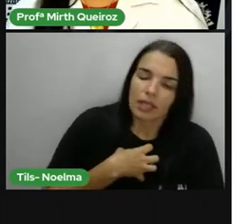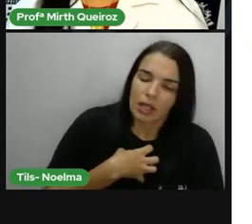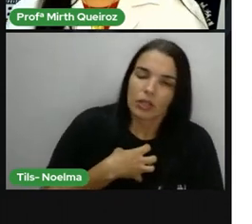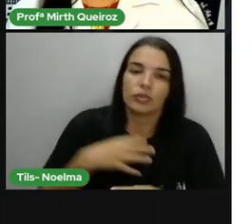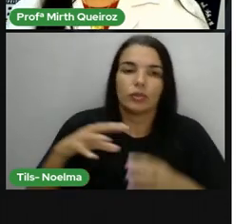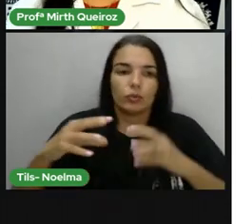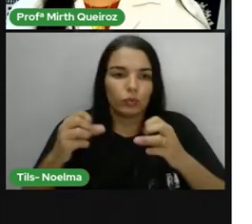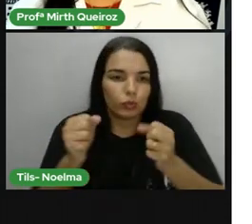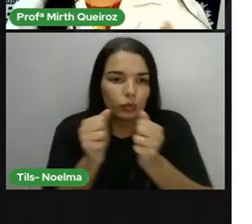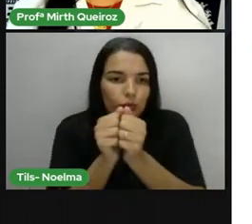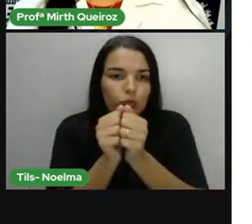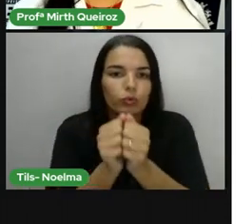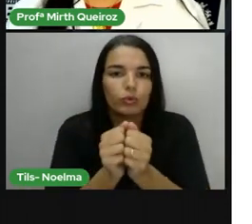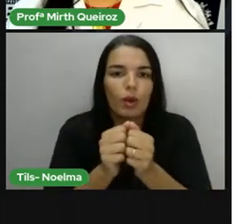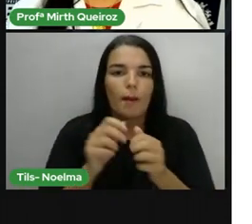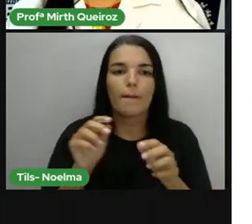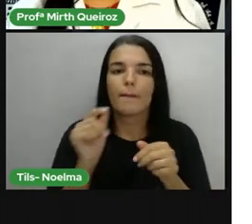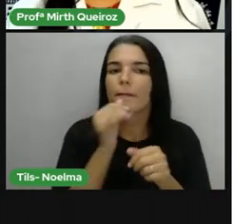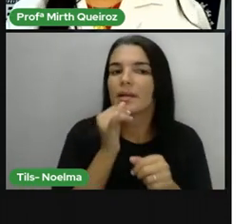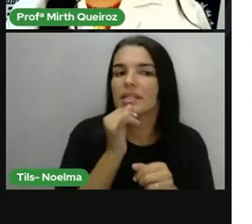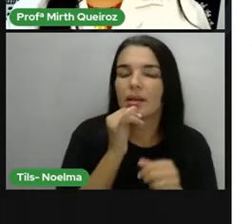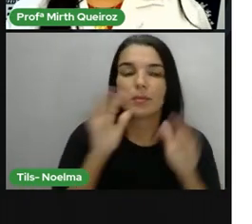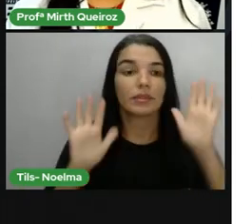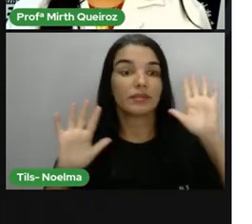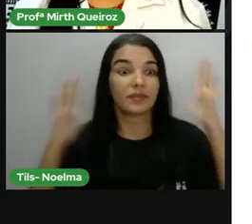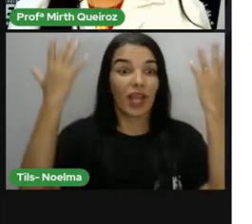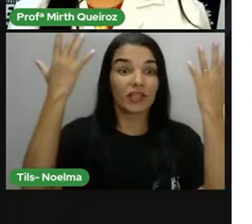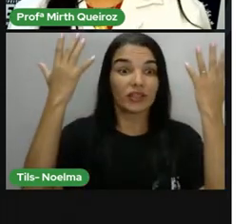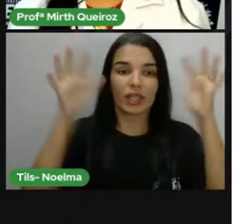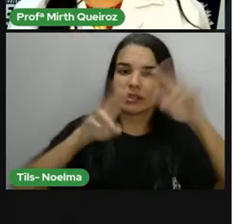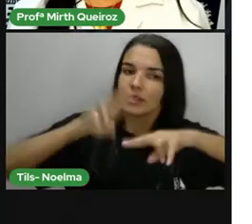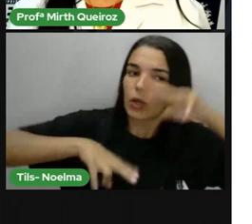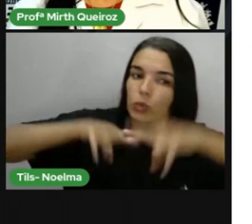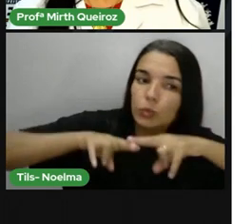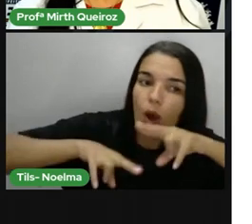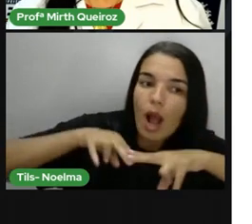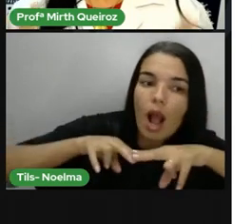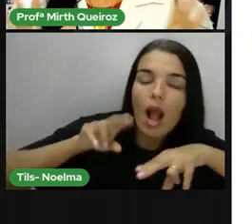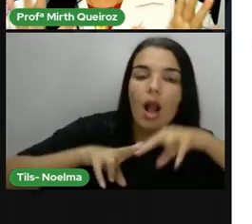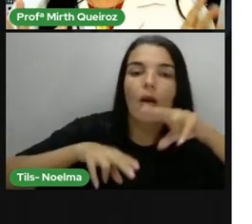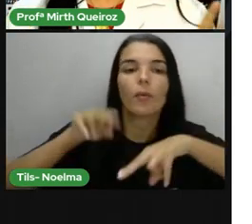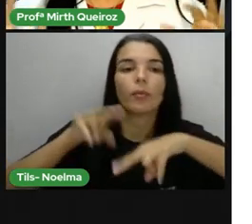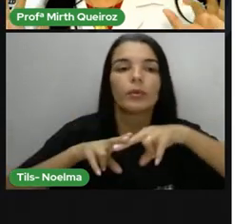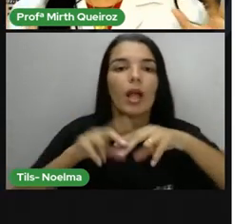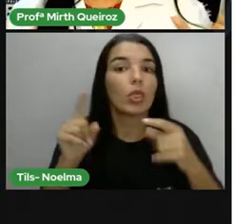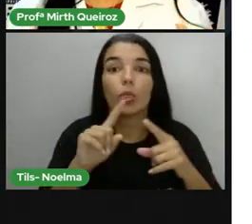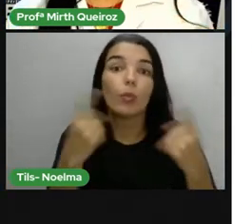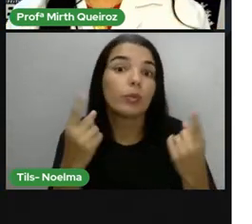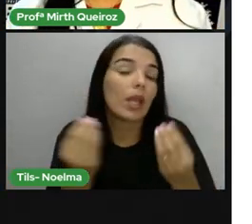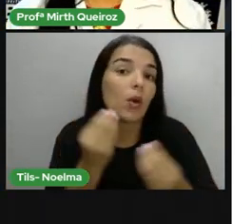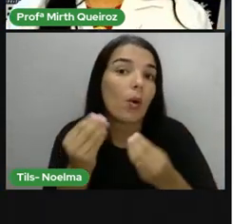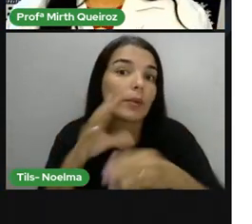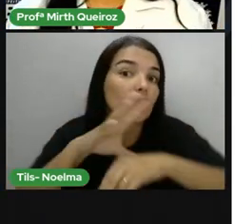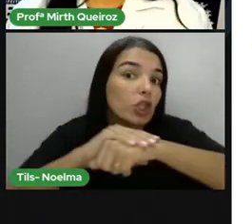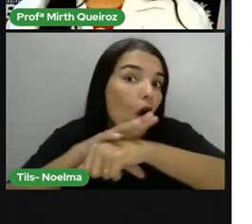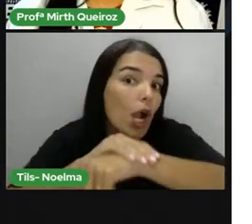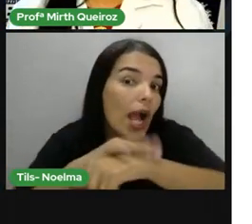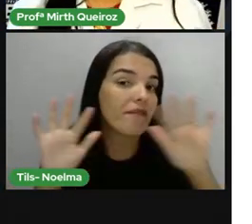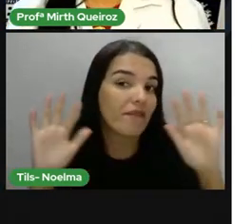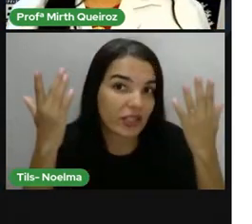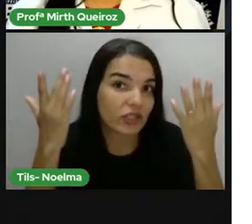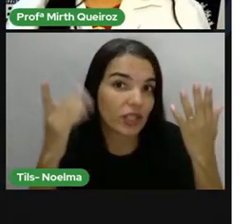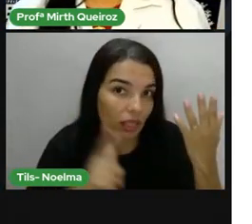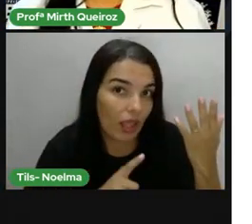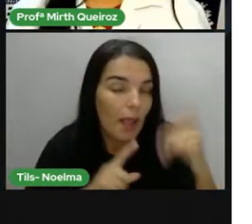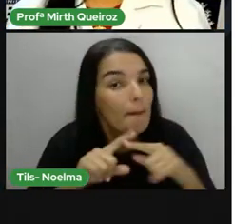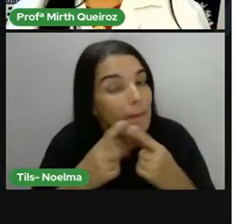participa, como por exemplo uma festividade, o São João, né? É uma festa, ela não... você não tem como tocar na festa, São João, mas